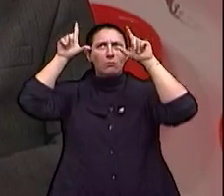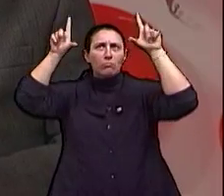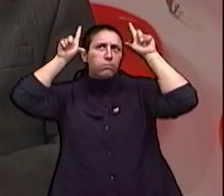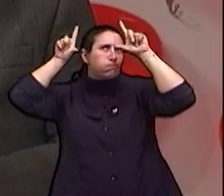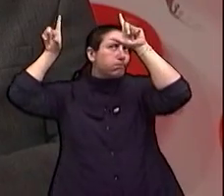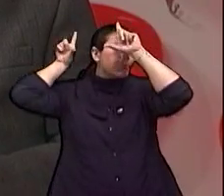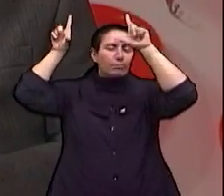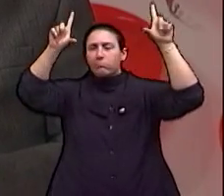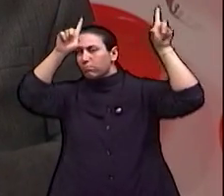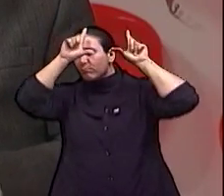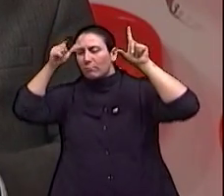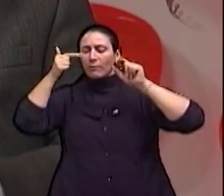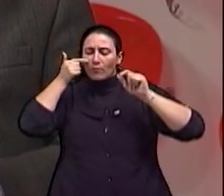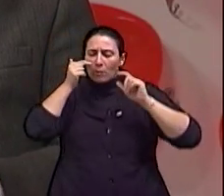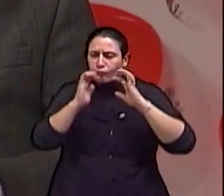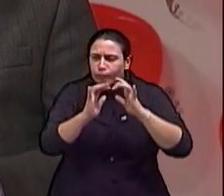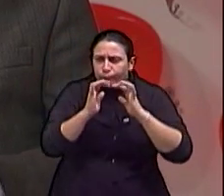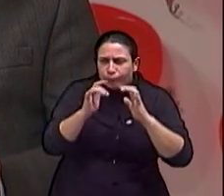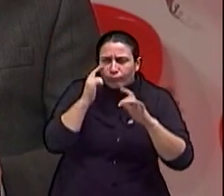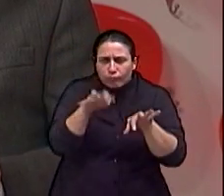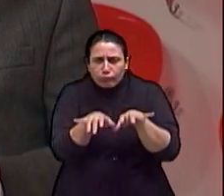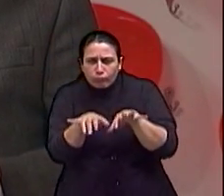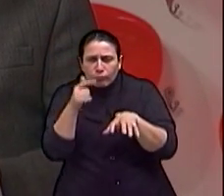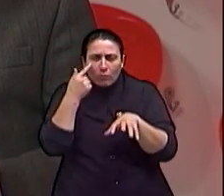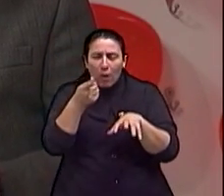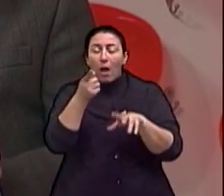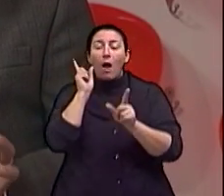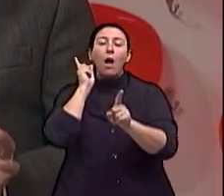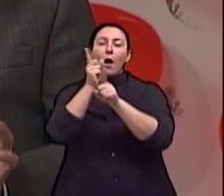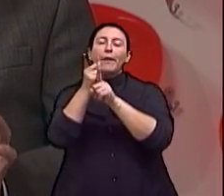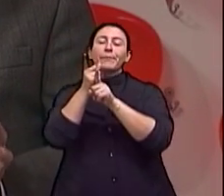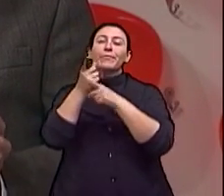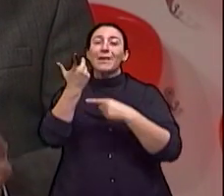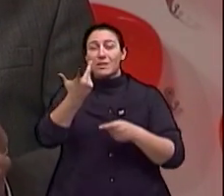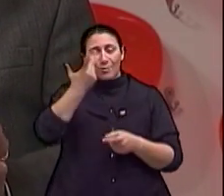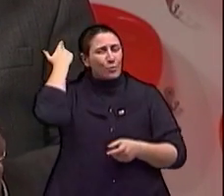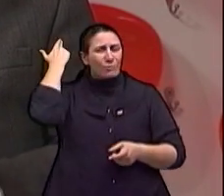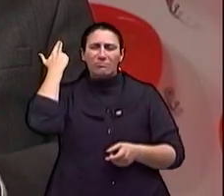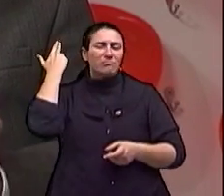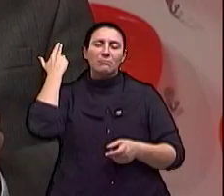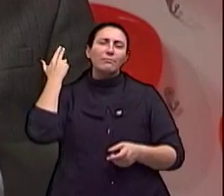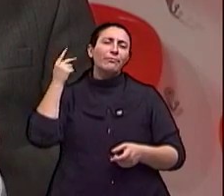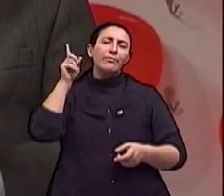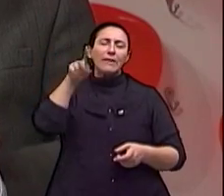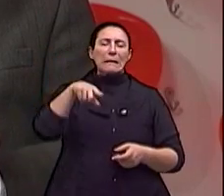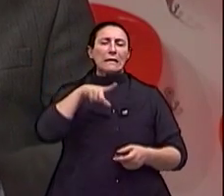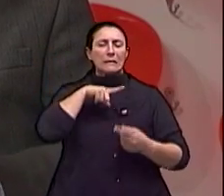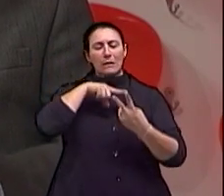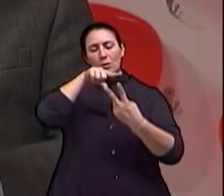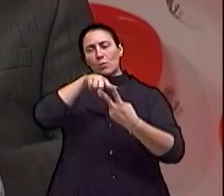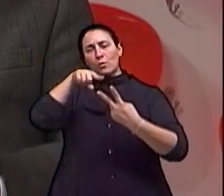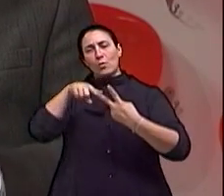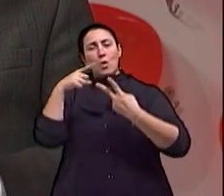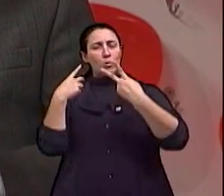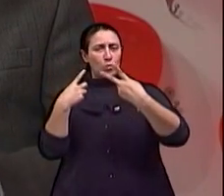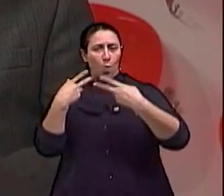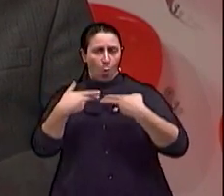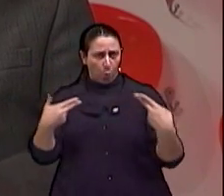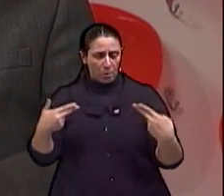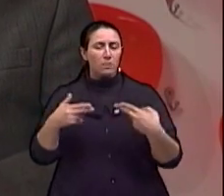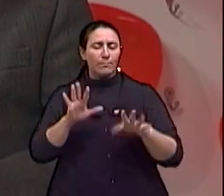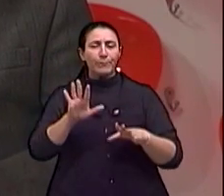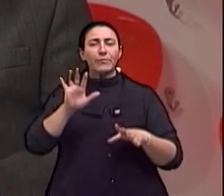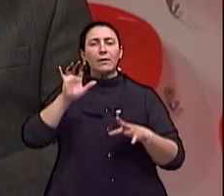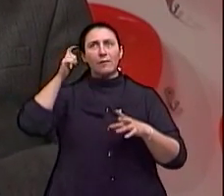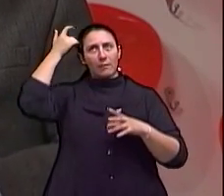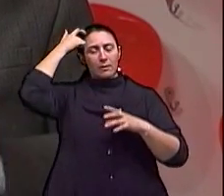E, assim, do ponto de vista cirúrgico, em si são duas pequenas trepanações, orifícios no